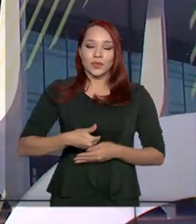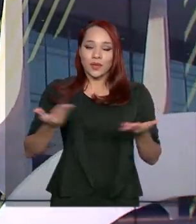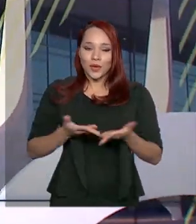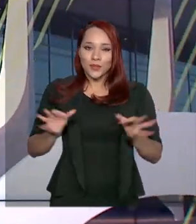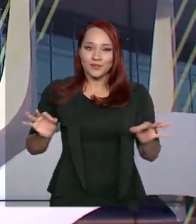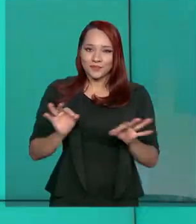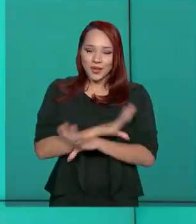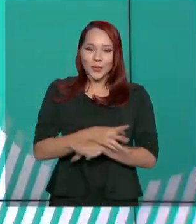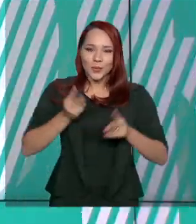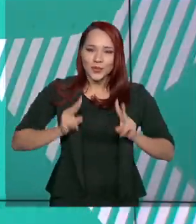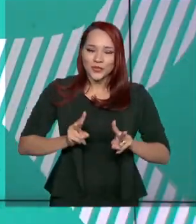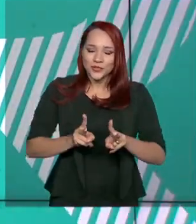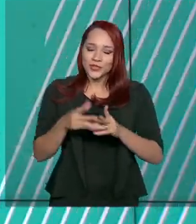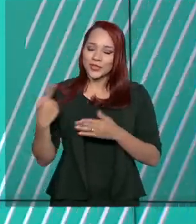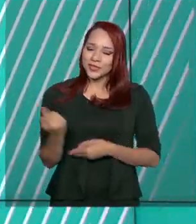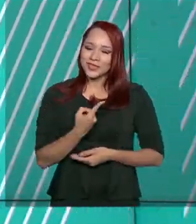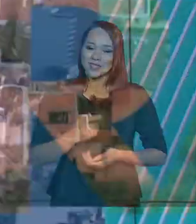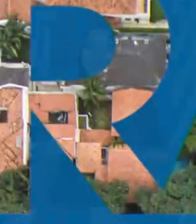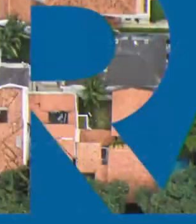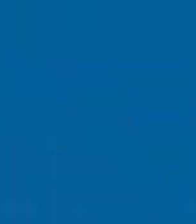termina aqui. Continue com a gente.